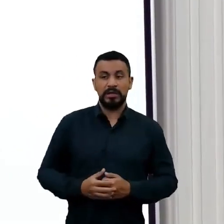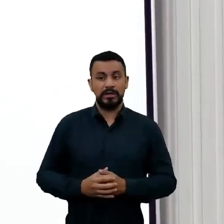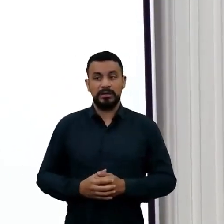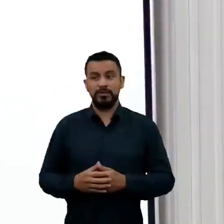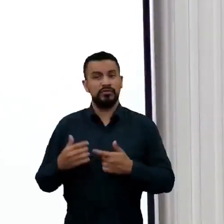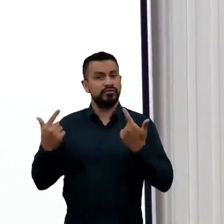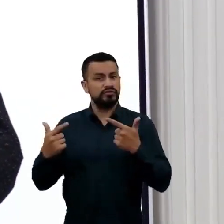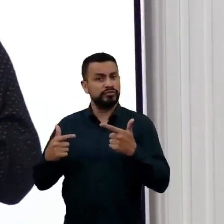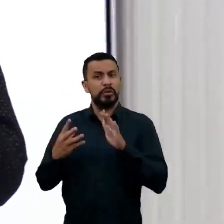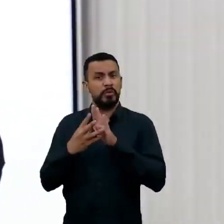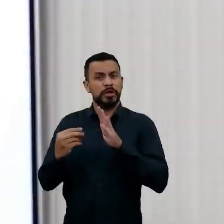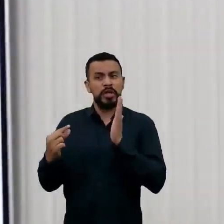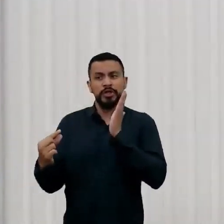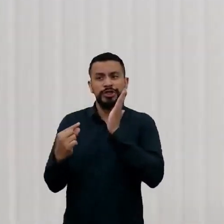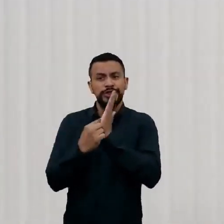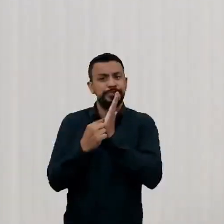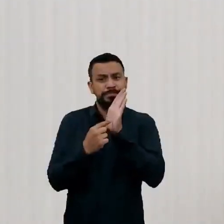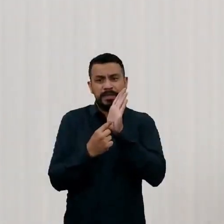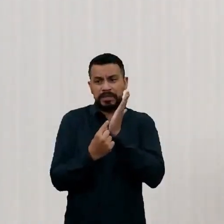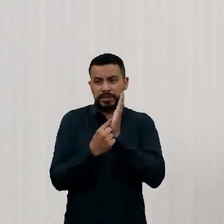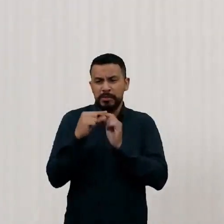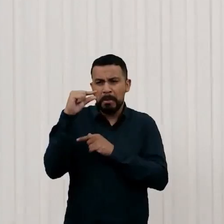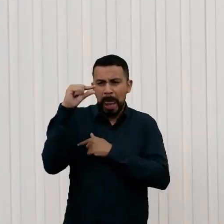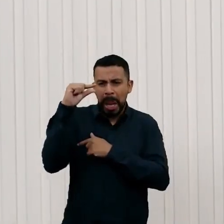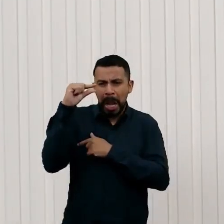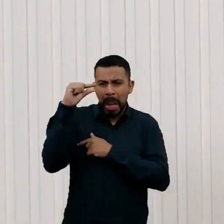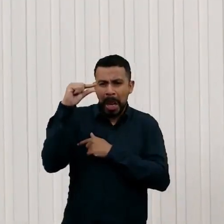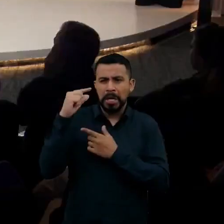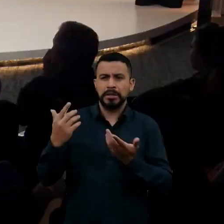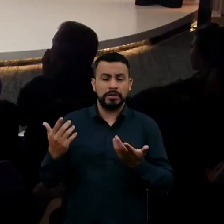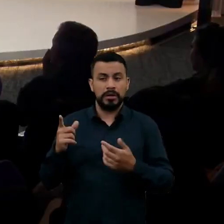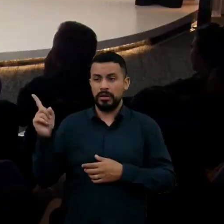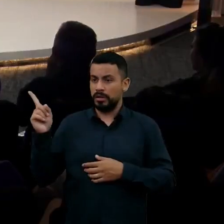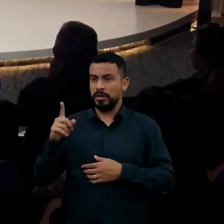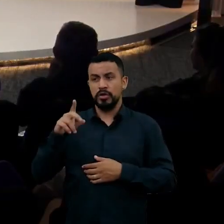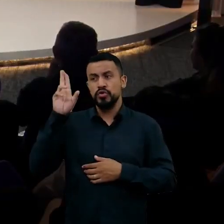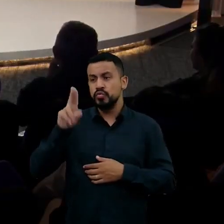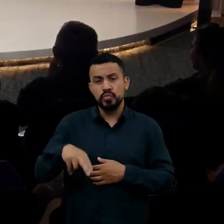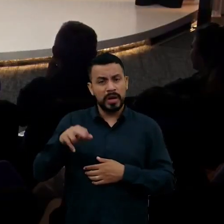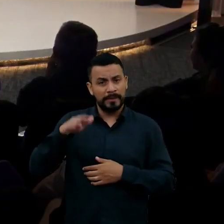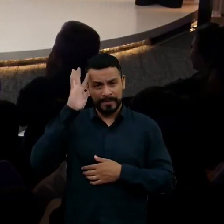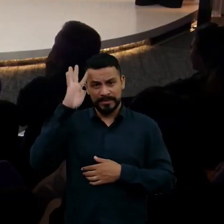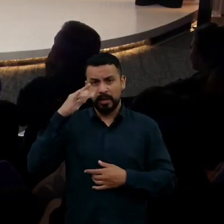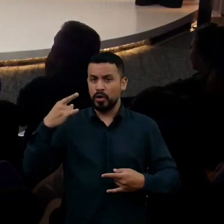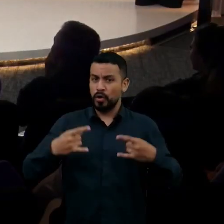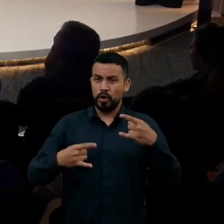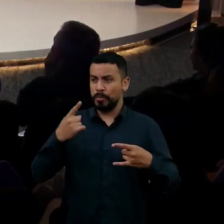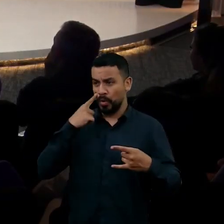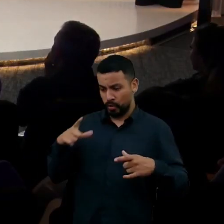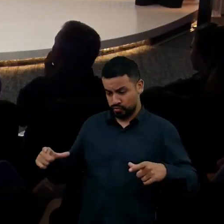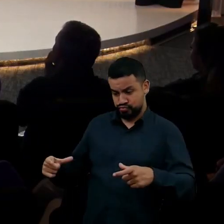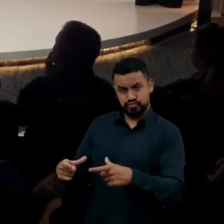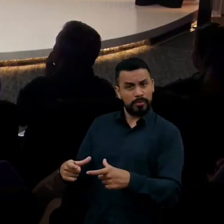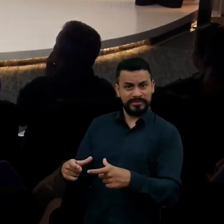pequenos, então, eram os robôs naquele momento. ele nunca imaginaria um robô assim, nunca mesmo.